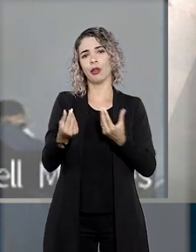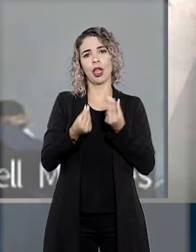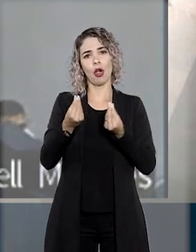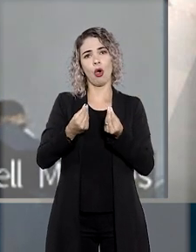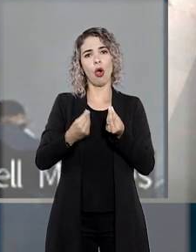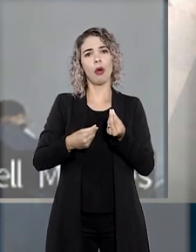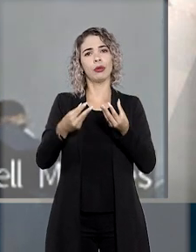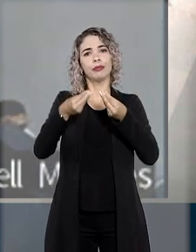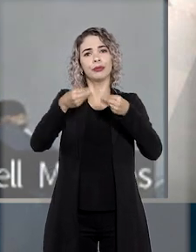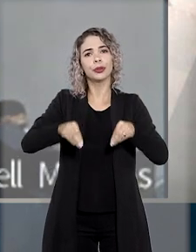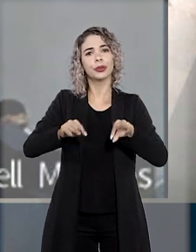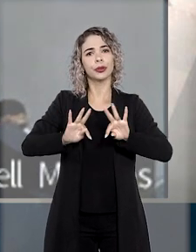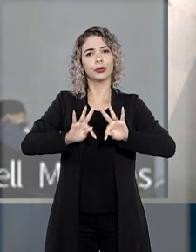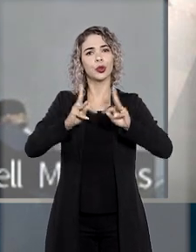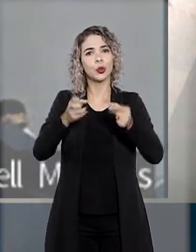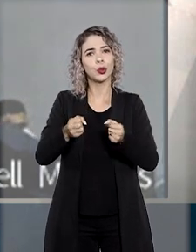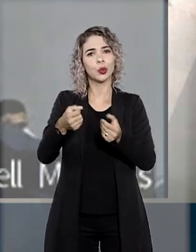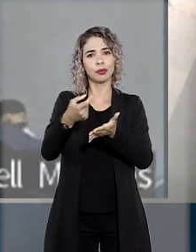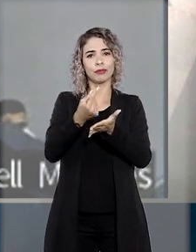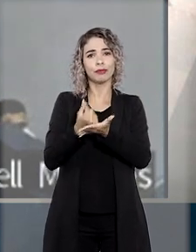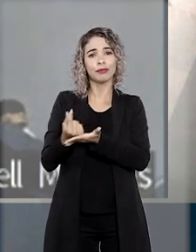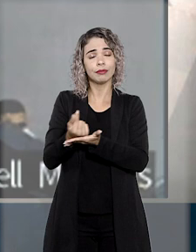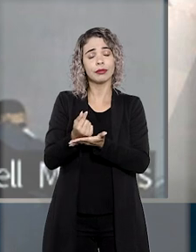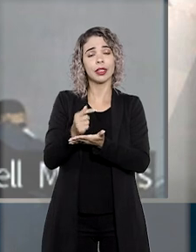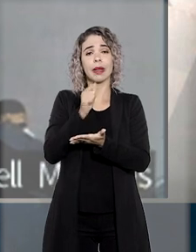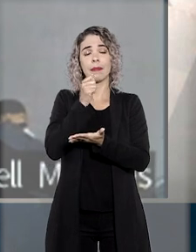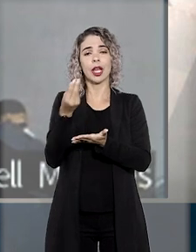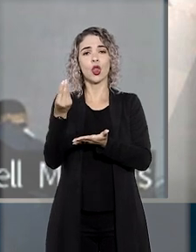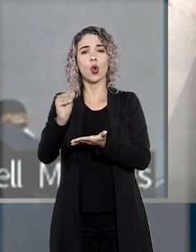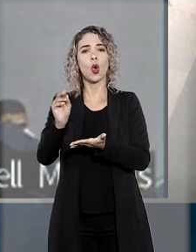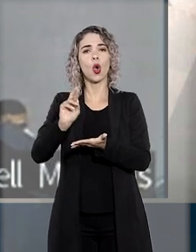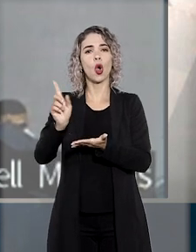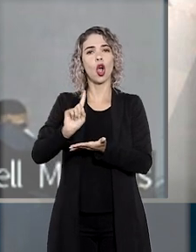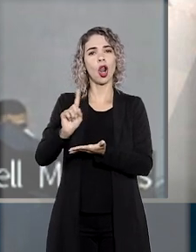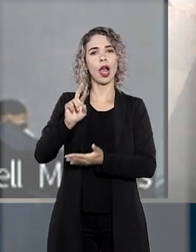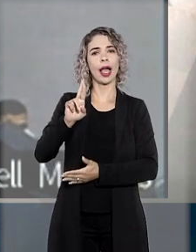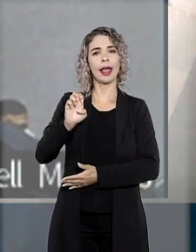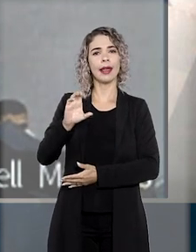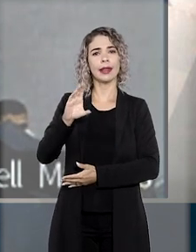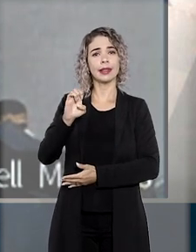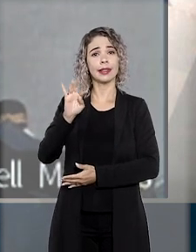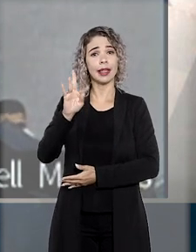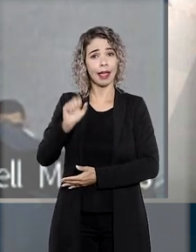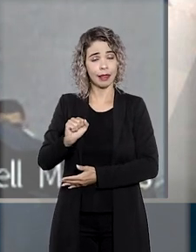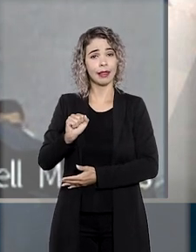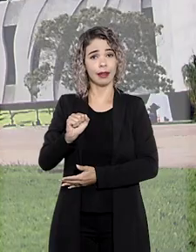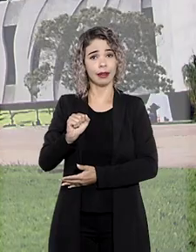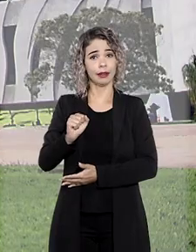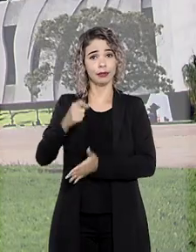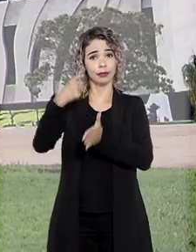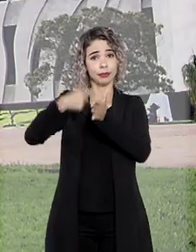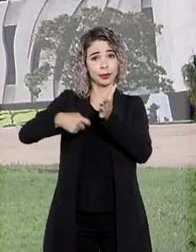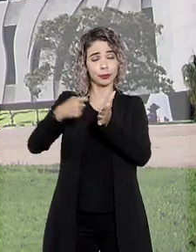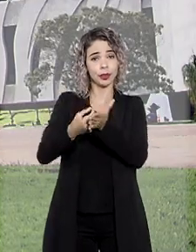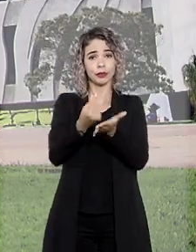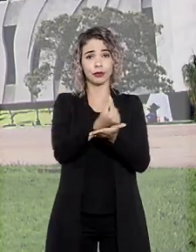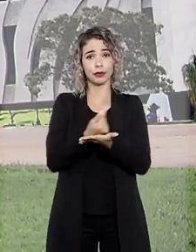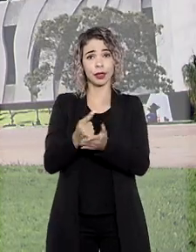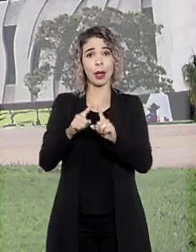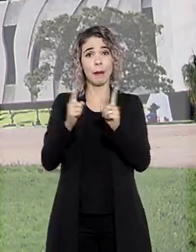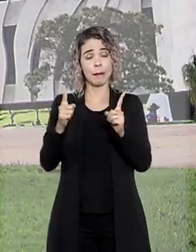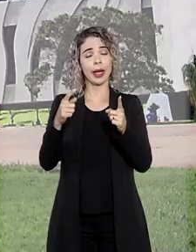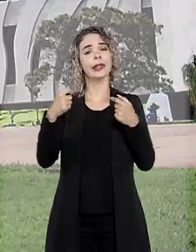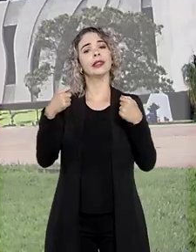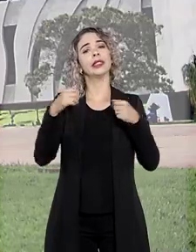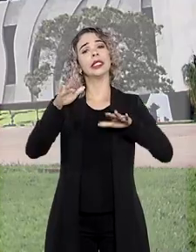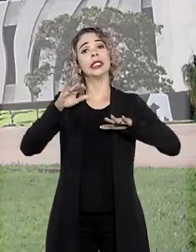embutida em despesas financeiras sem contabilizá-la como receita tributável nas receitas financeiras. Com a fixação da tese,